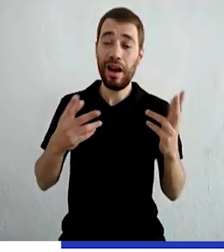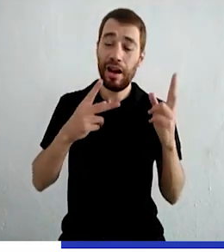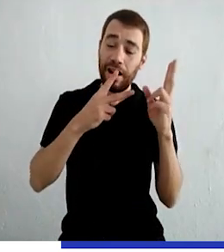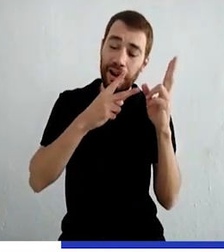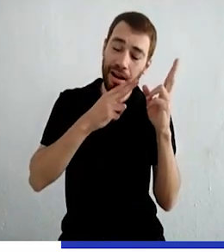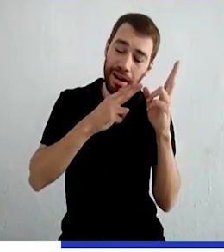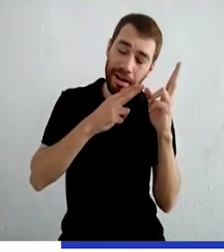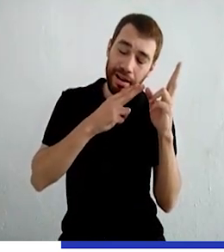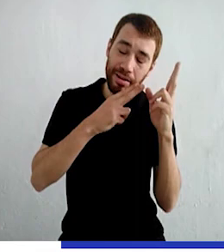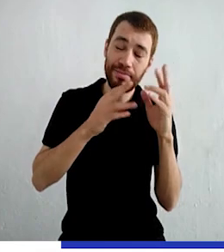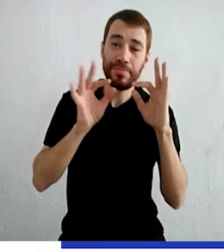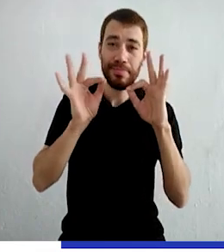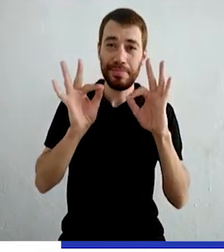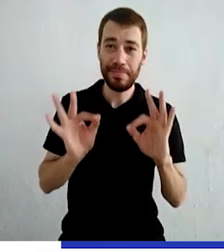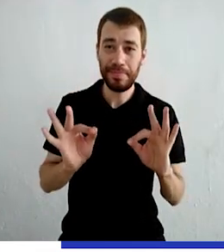Agora dormiu.